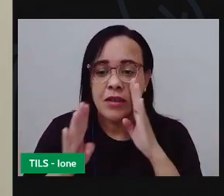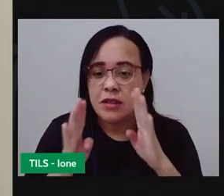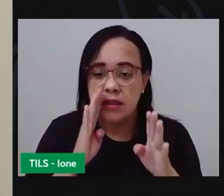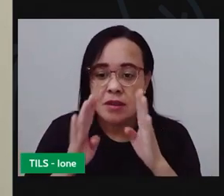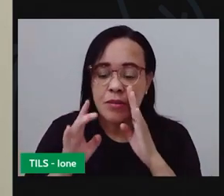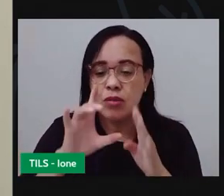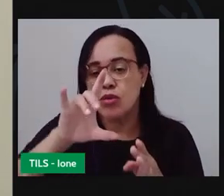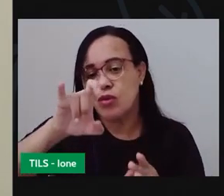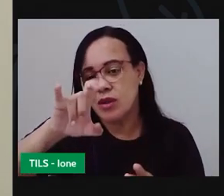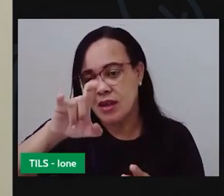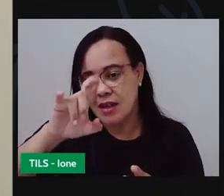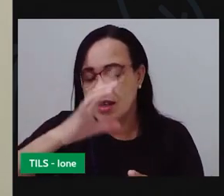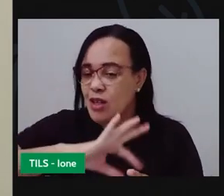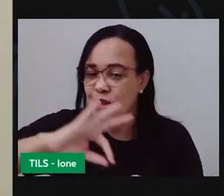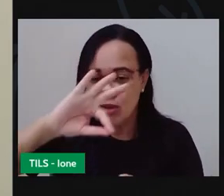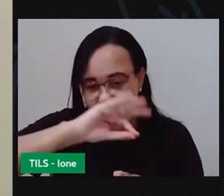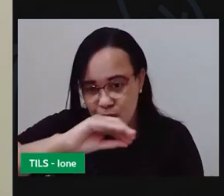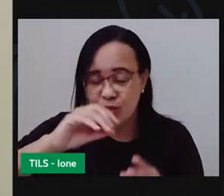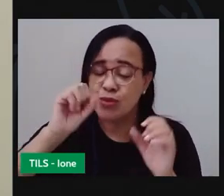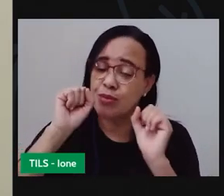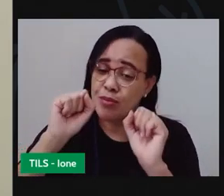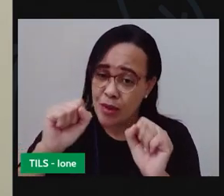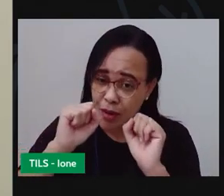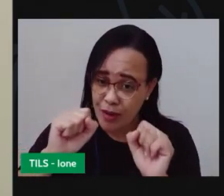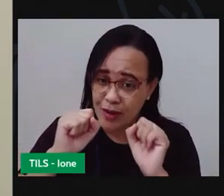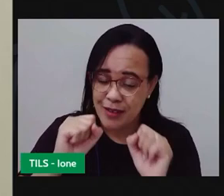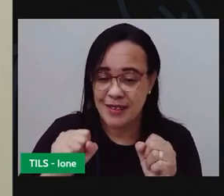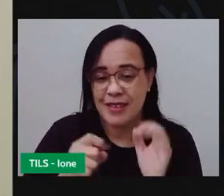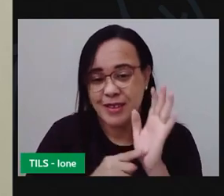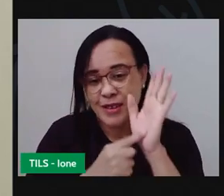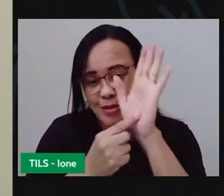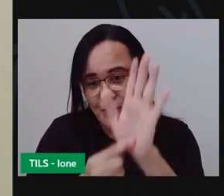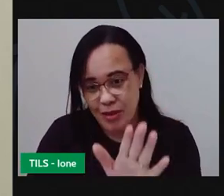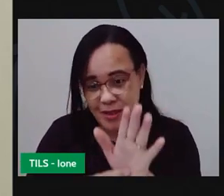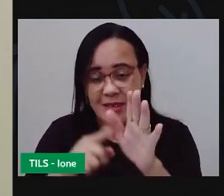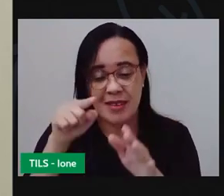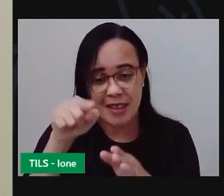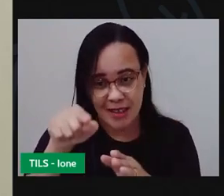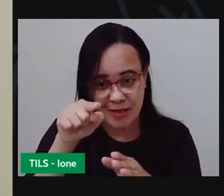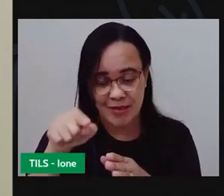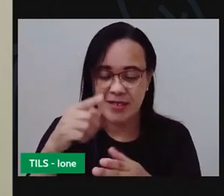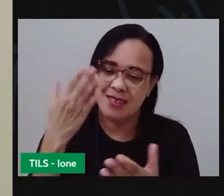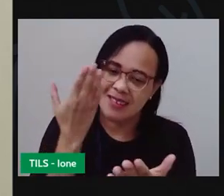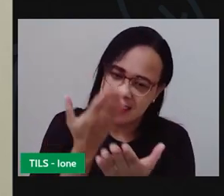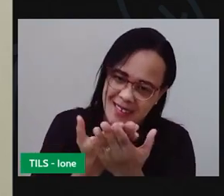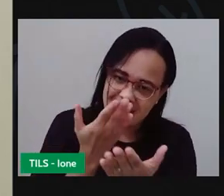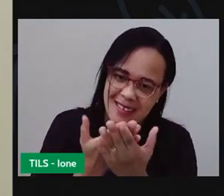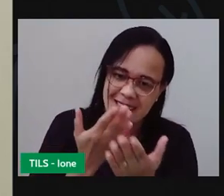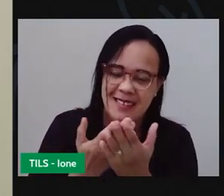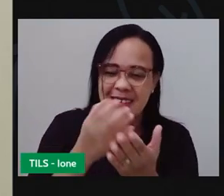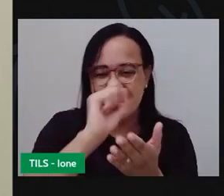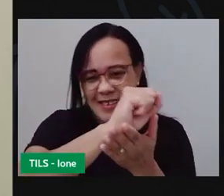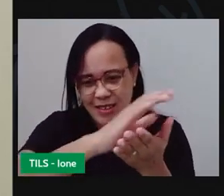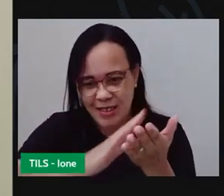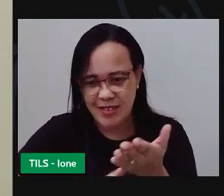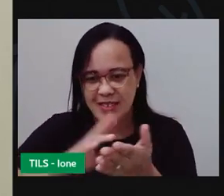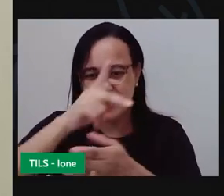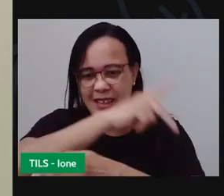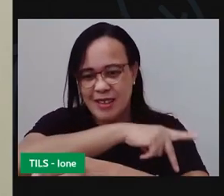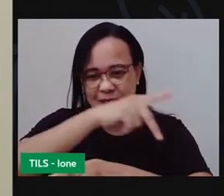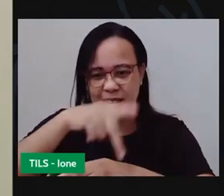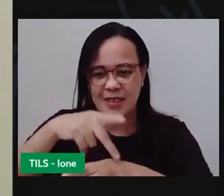educa ssa tá pra gente saber que você tá conseguindo acompanhar as atividades